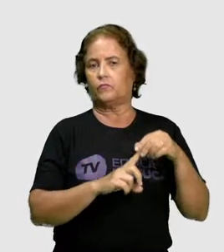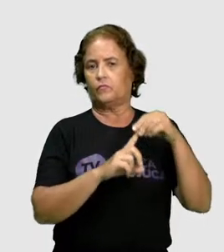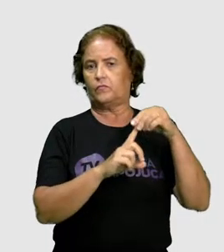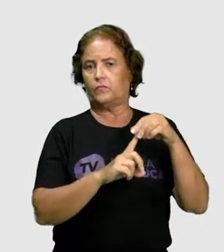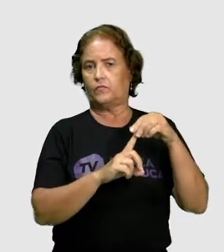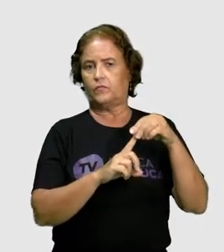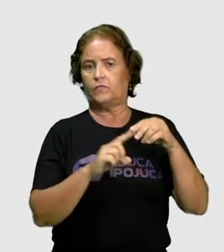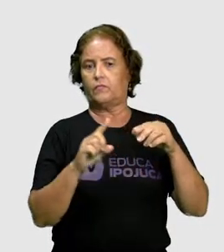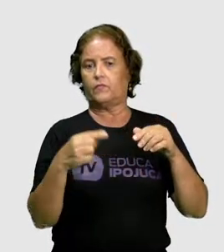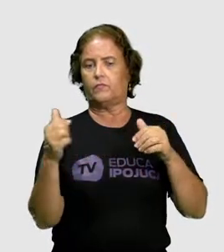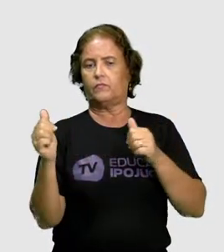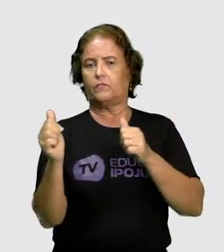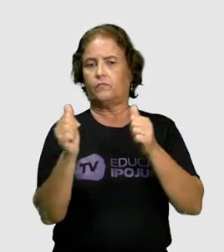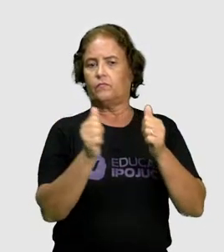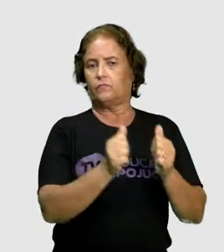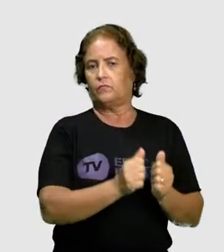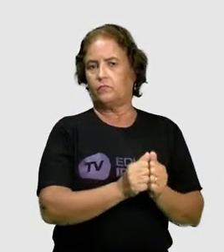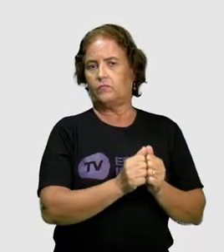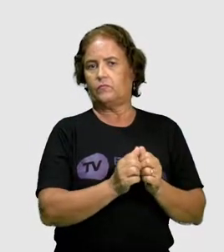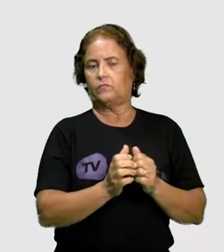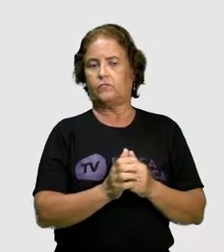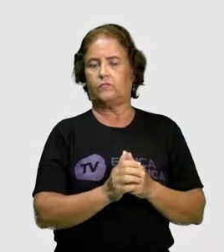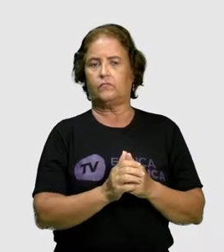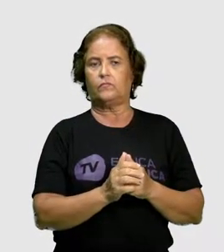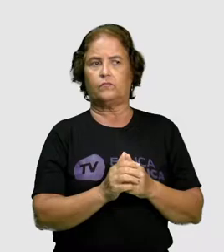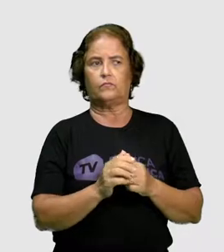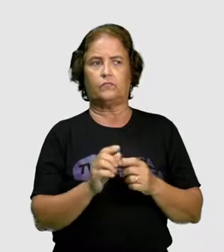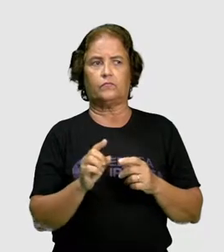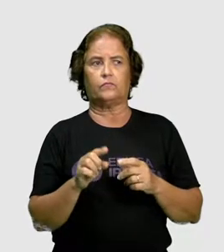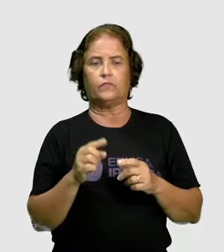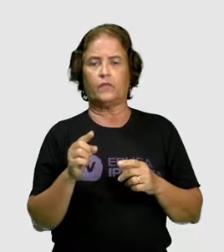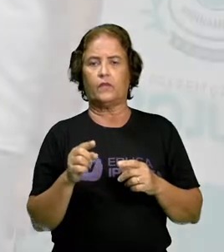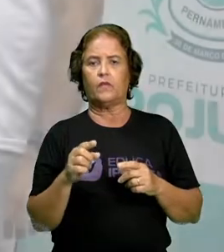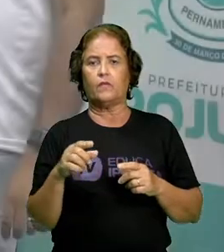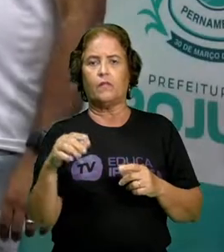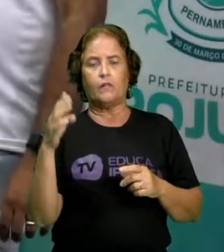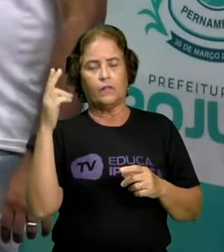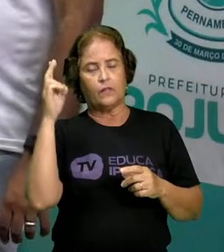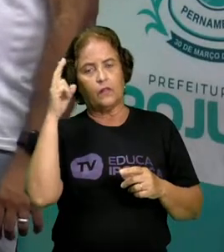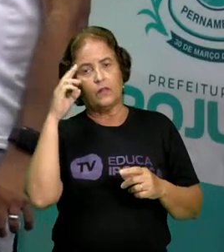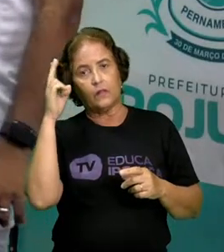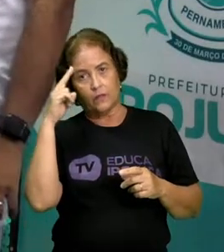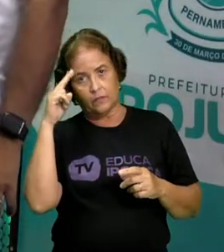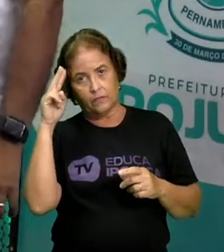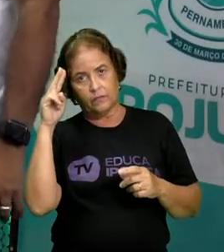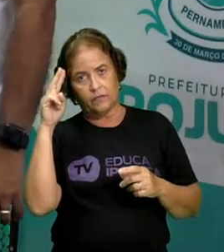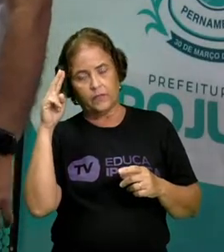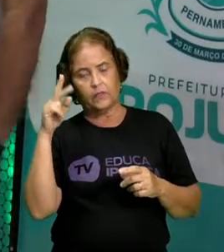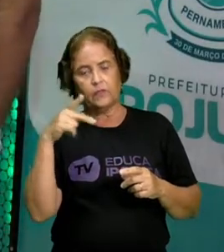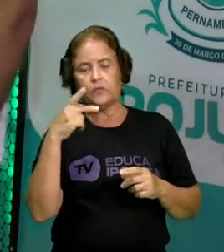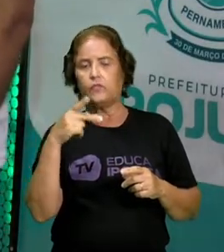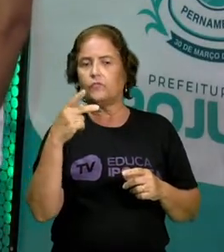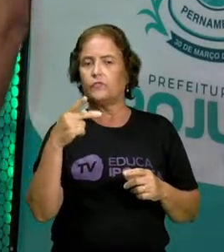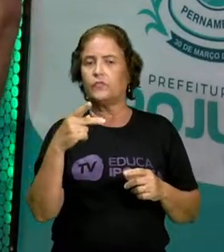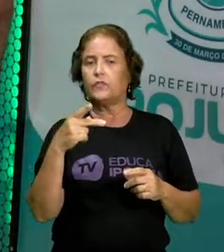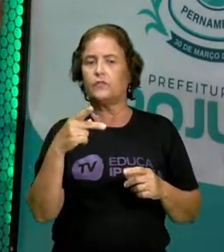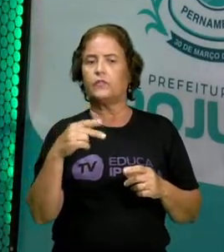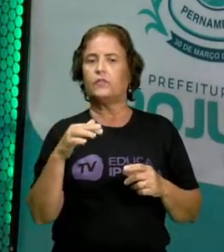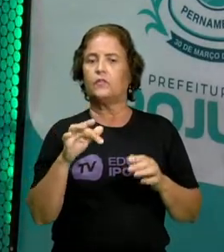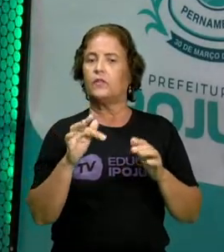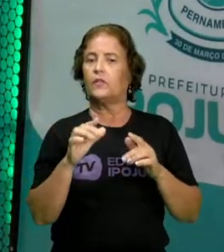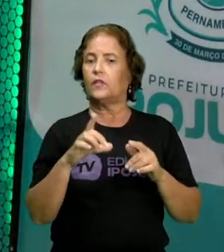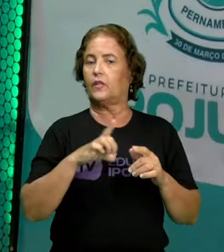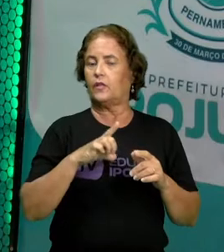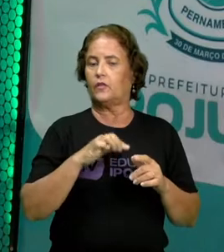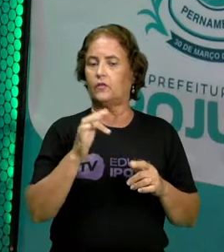complemento. Lembra que eu tinha dito para vocês que ele estaria no infinitivo, porém, sem a